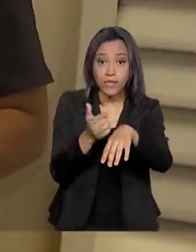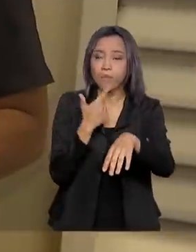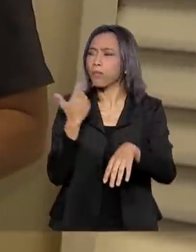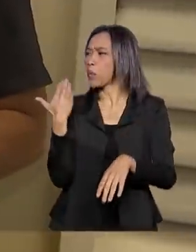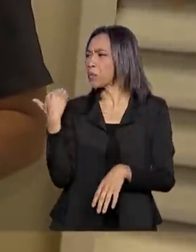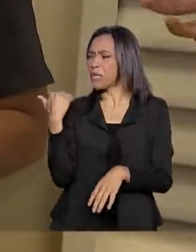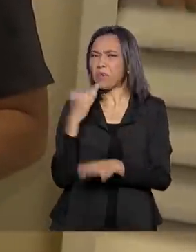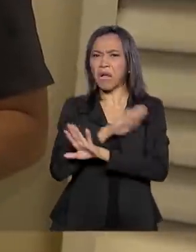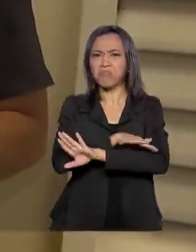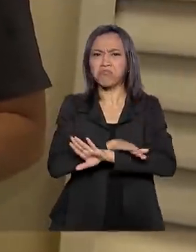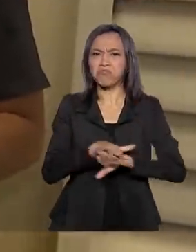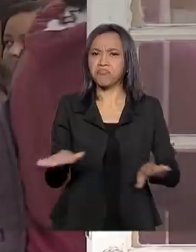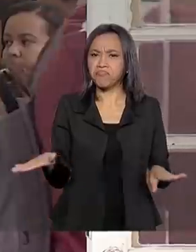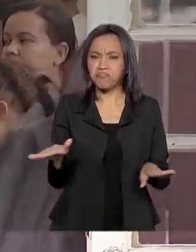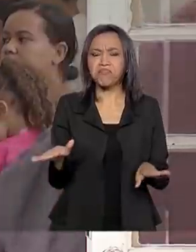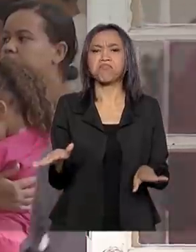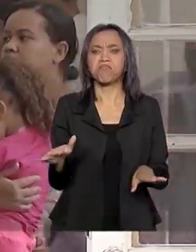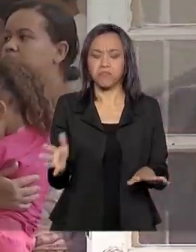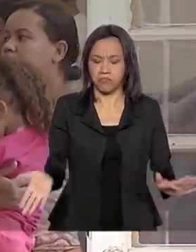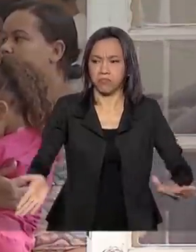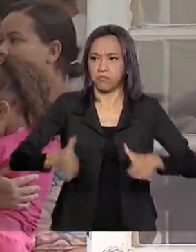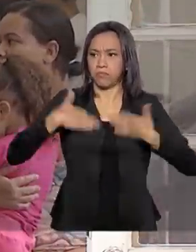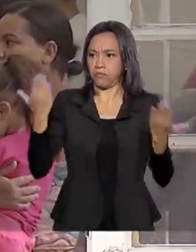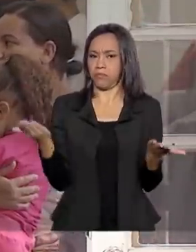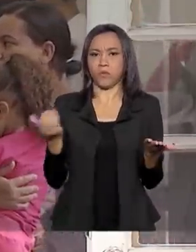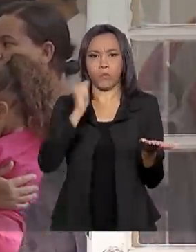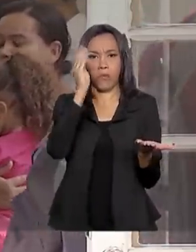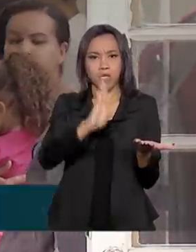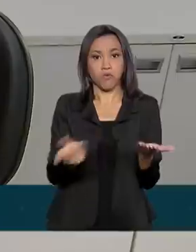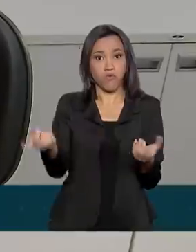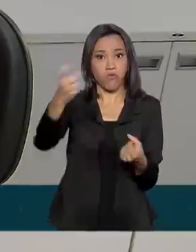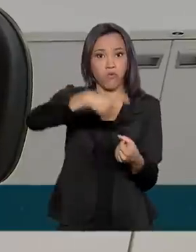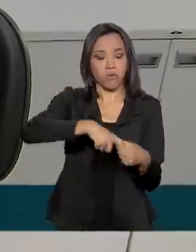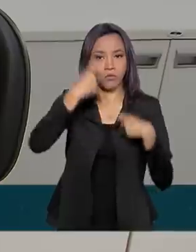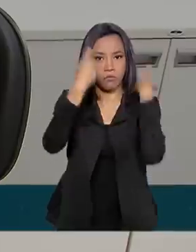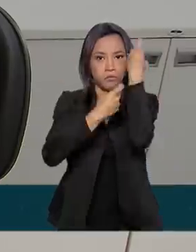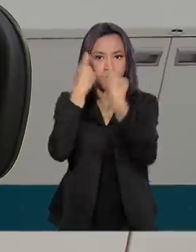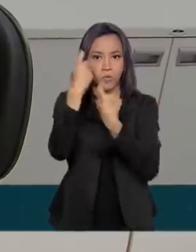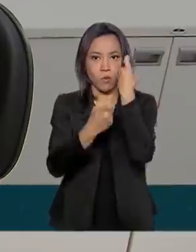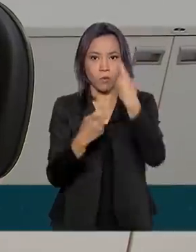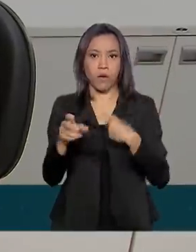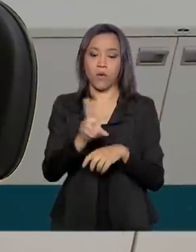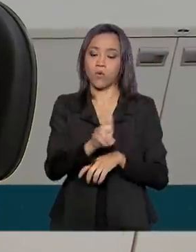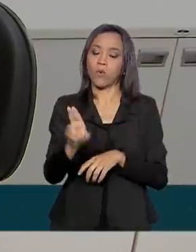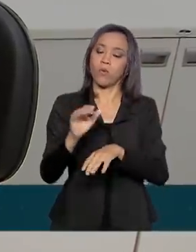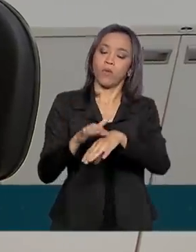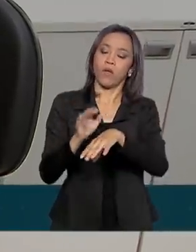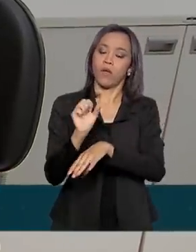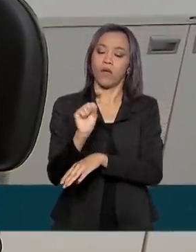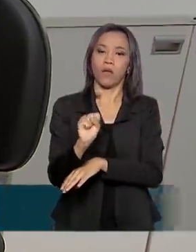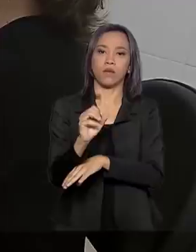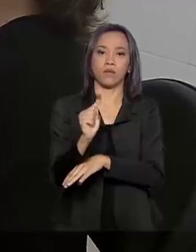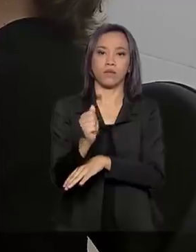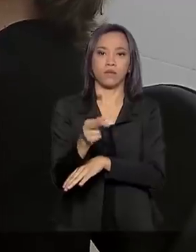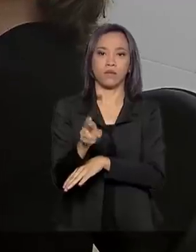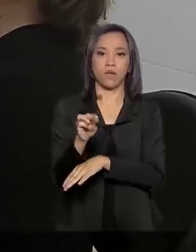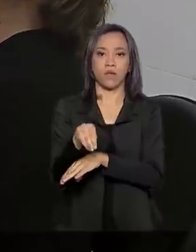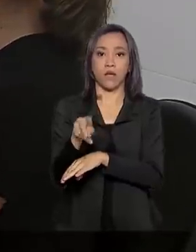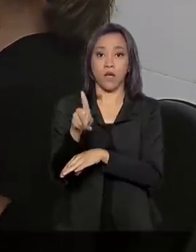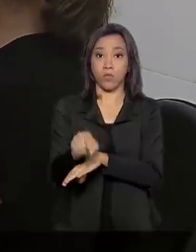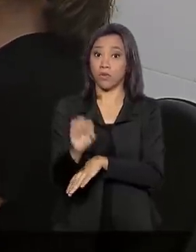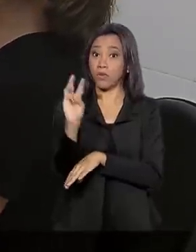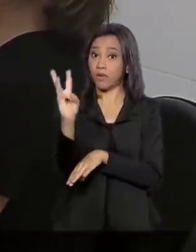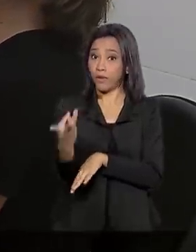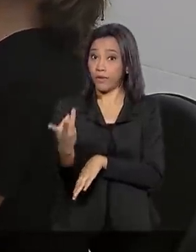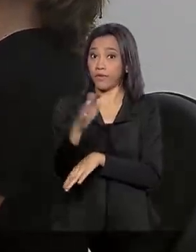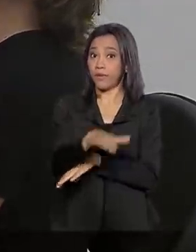tempo erradicada por aqui, surpreendeu o país e volta a preocupar. Só este ano, três crianças já morreram vítimas da